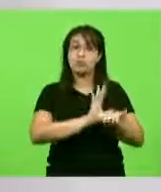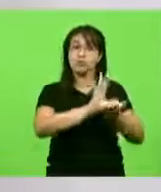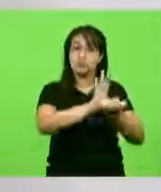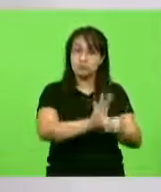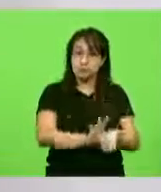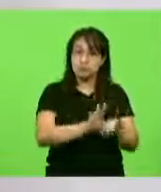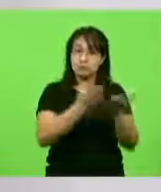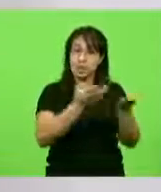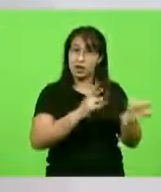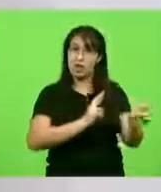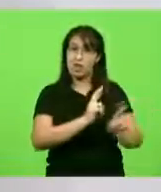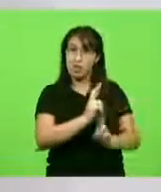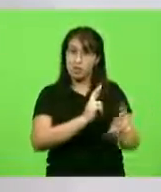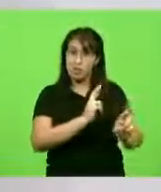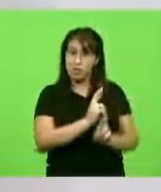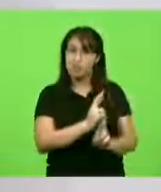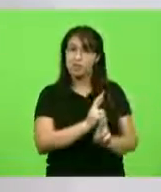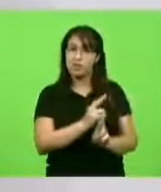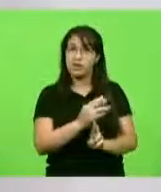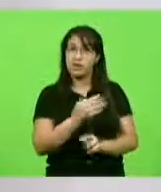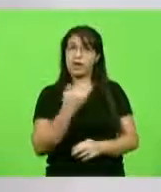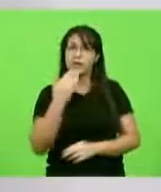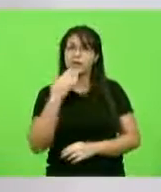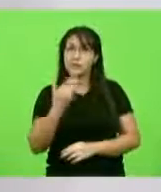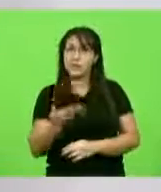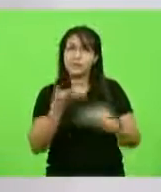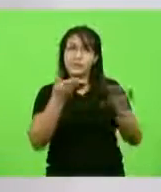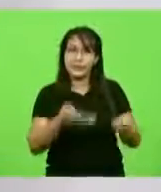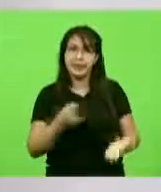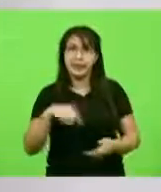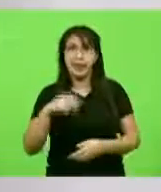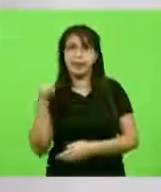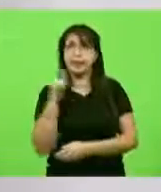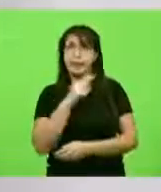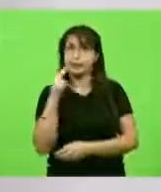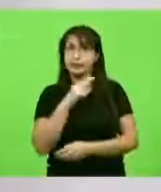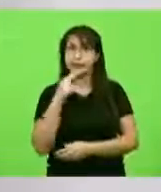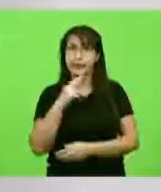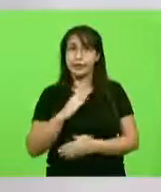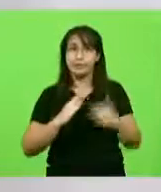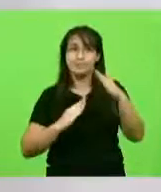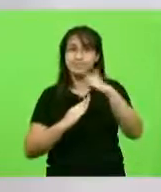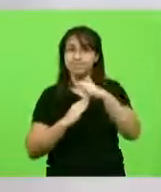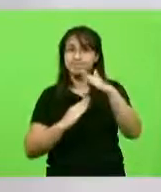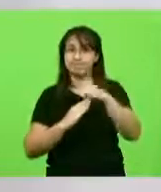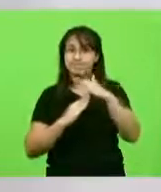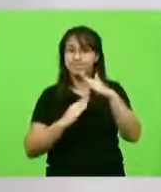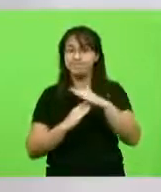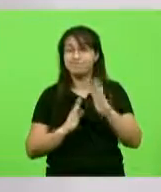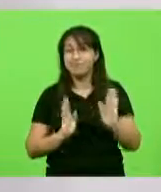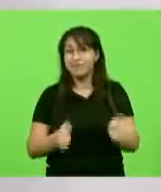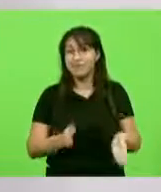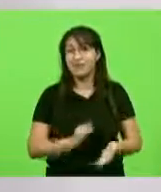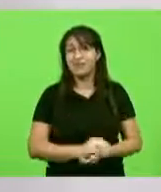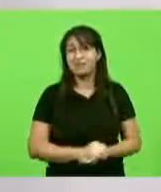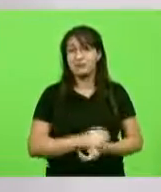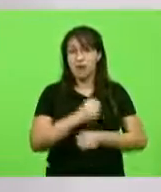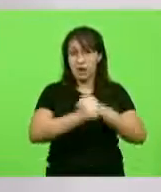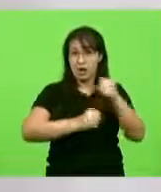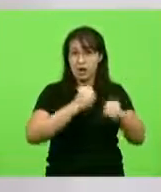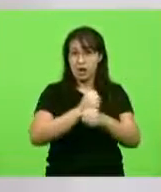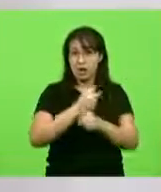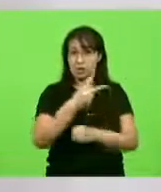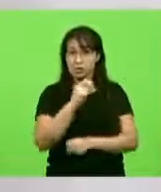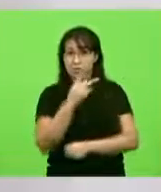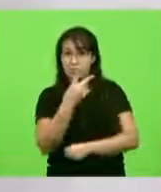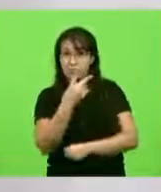rodovias federais e dizendo pelo amor de Deus, isso aqui é urgente, nós não aguentamos mais para que no ano que vem ele possa